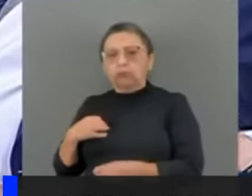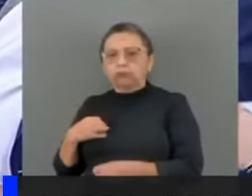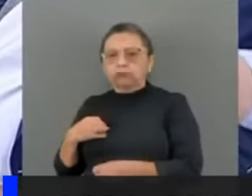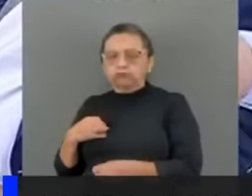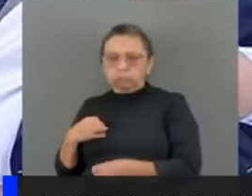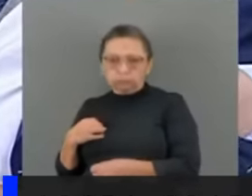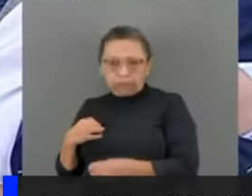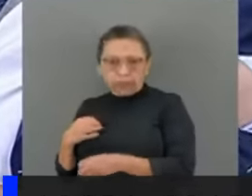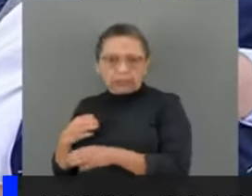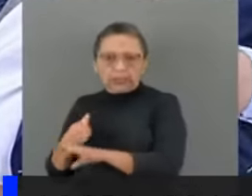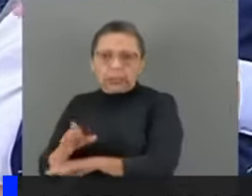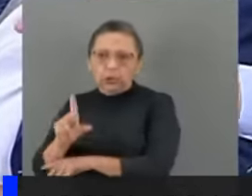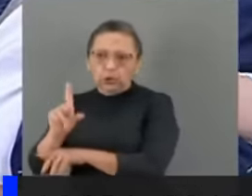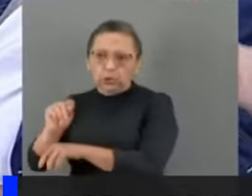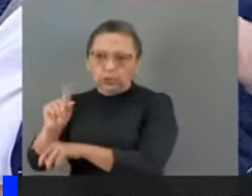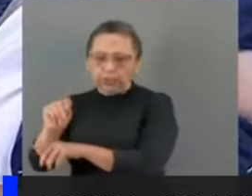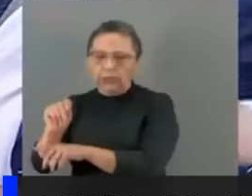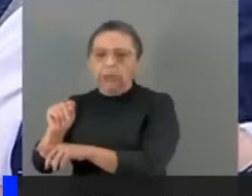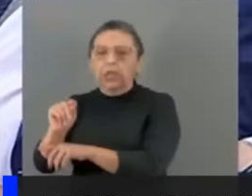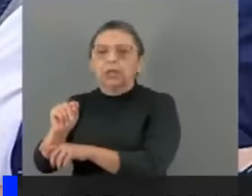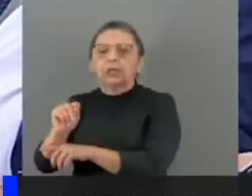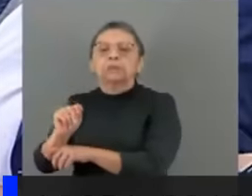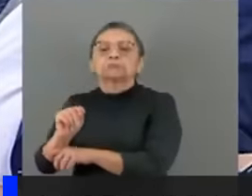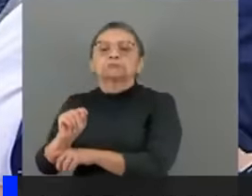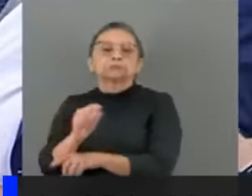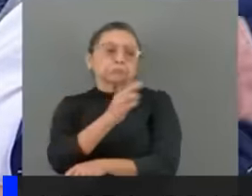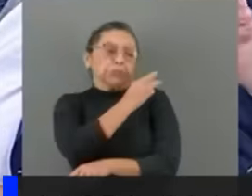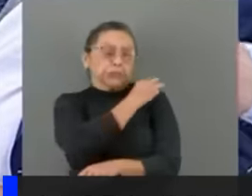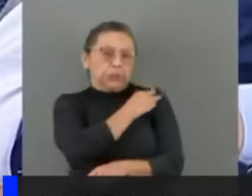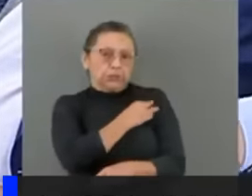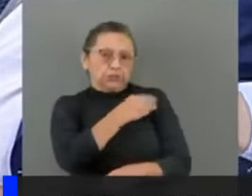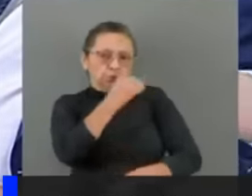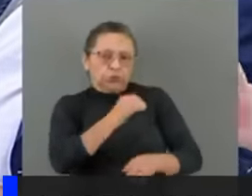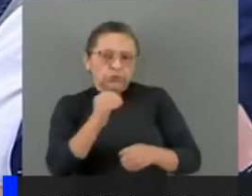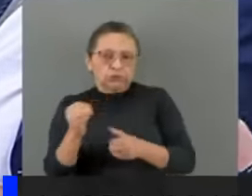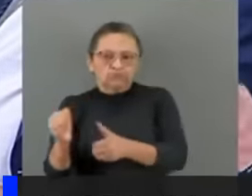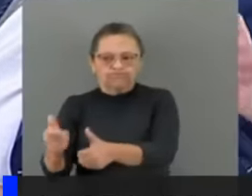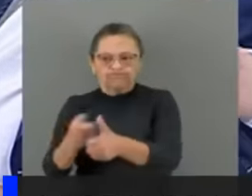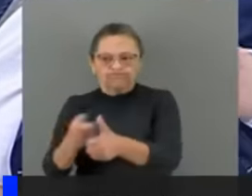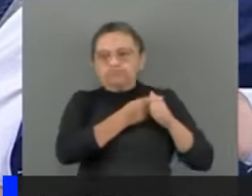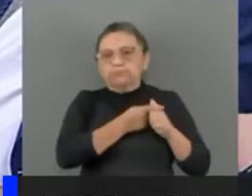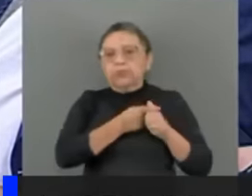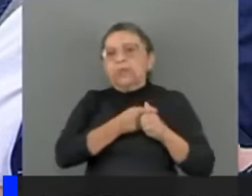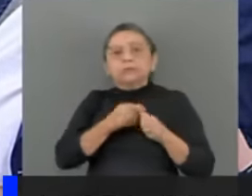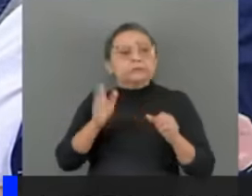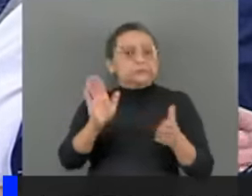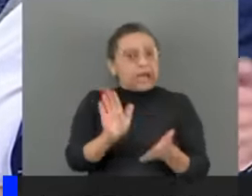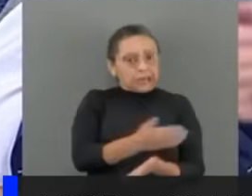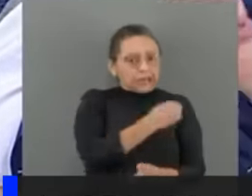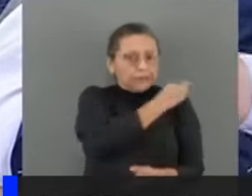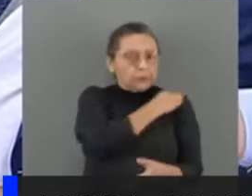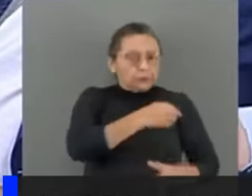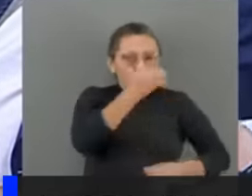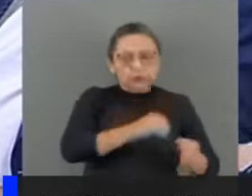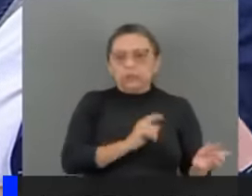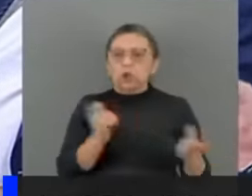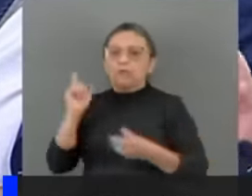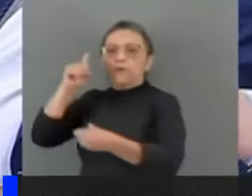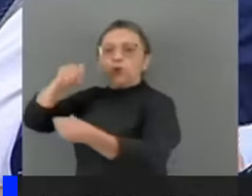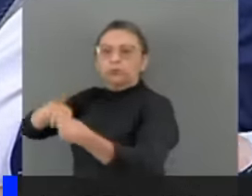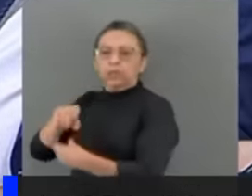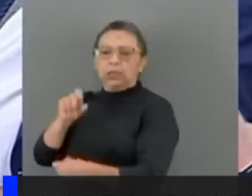sou político, senador. Mas eu faço uma sugestão à Vossa Excelência e uma indagação. Se Vossa Excelência